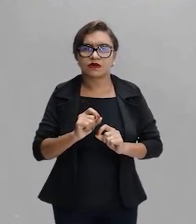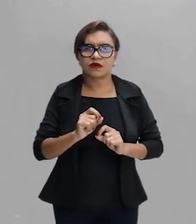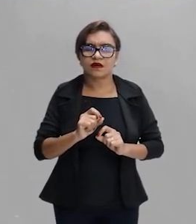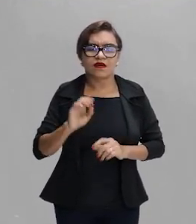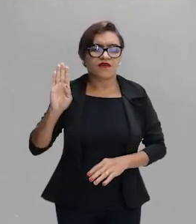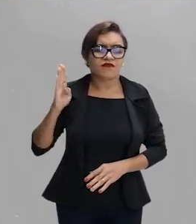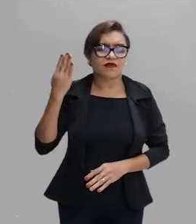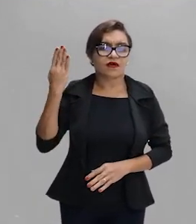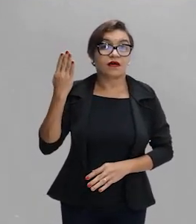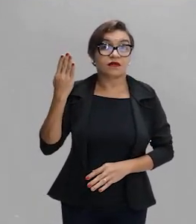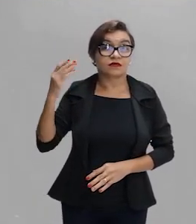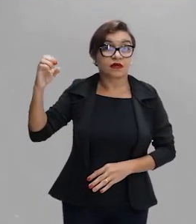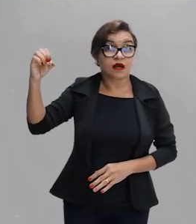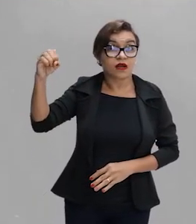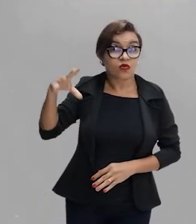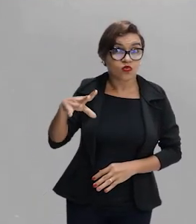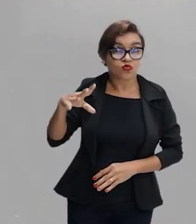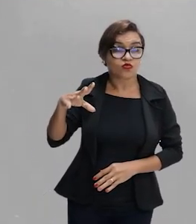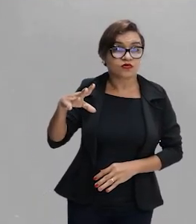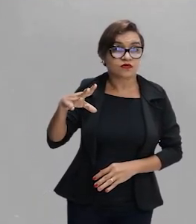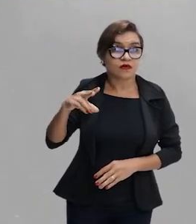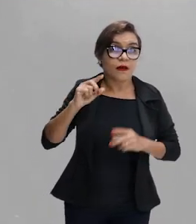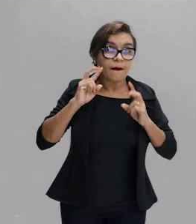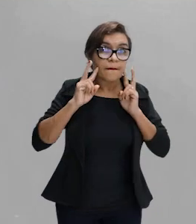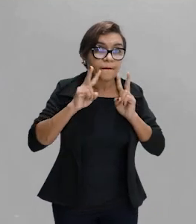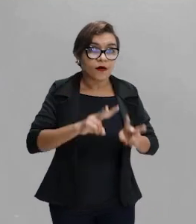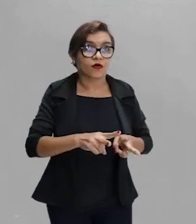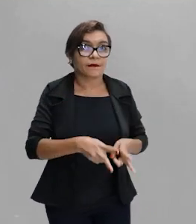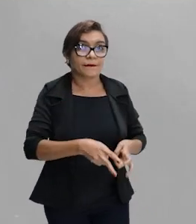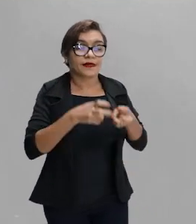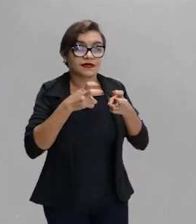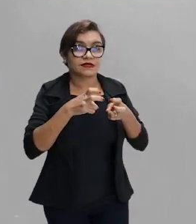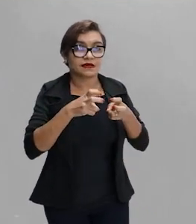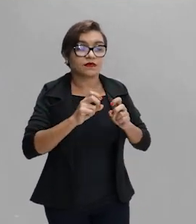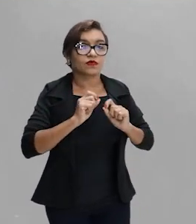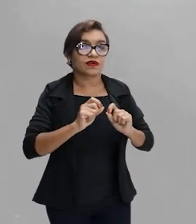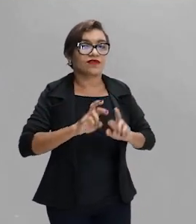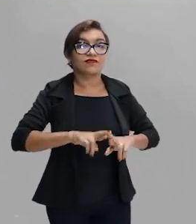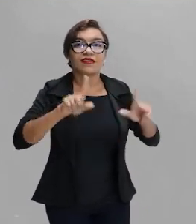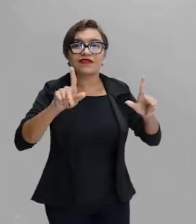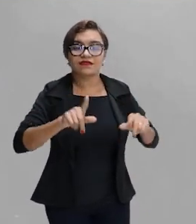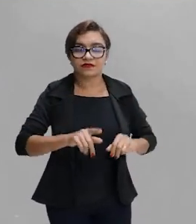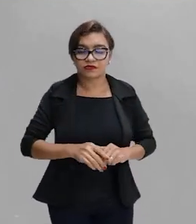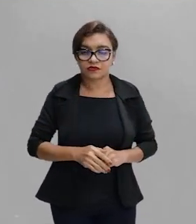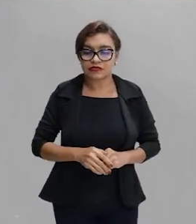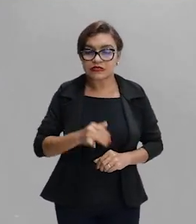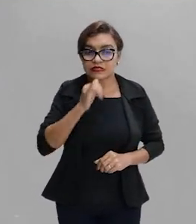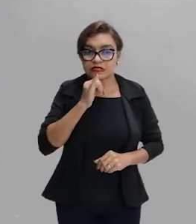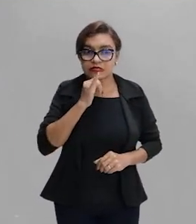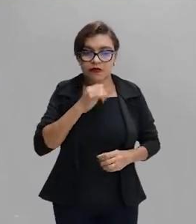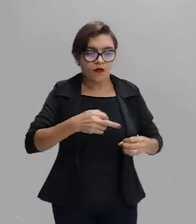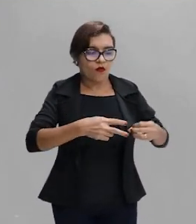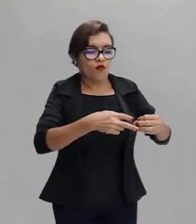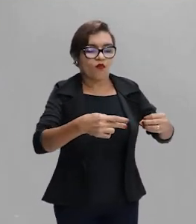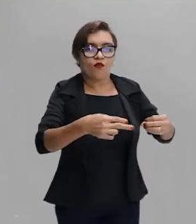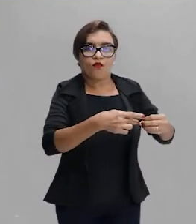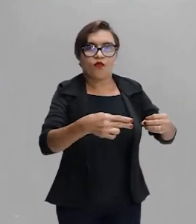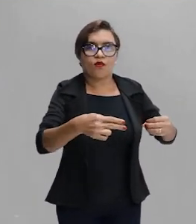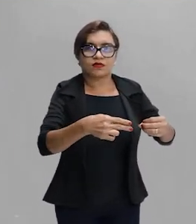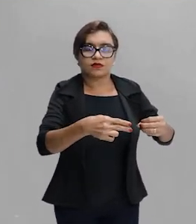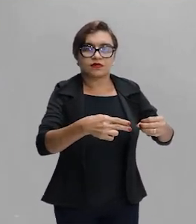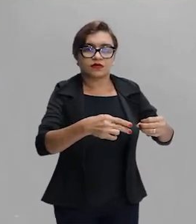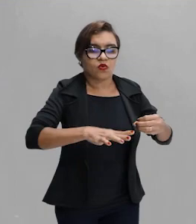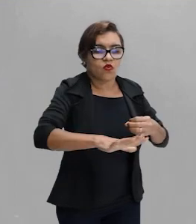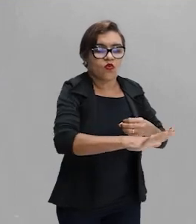falsa dessa luz. Ok? Então, ele vai conseguir observar o objeto também em um local